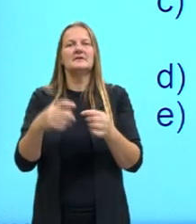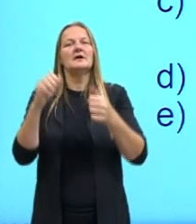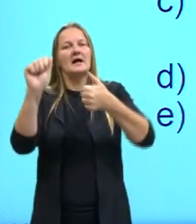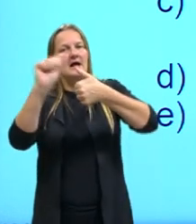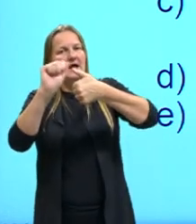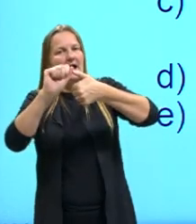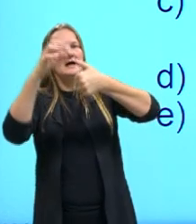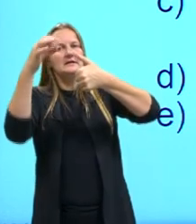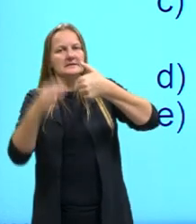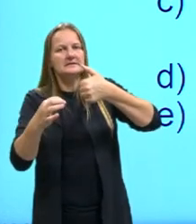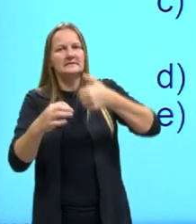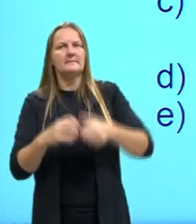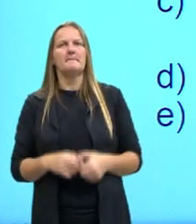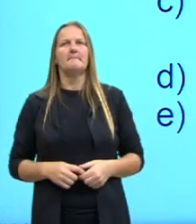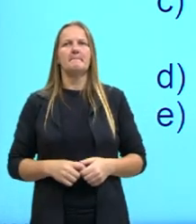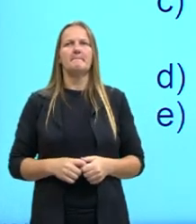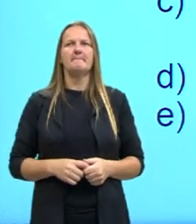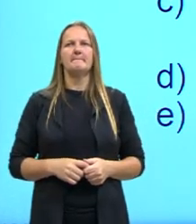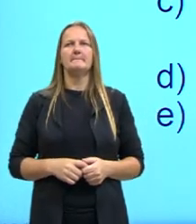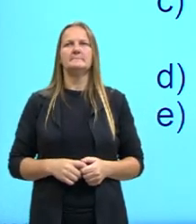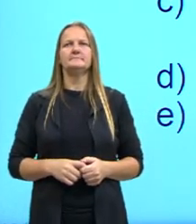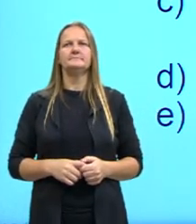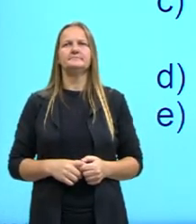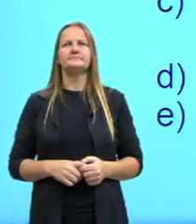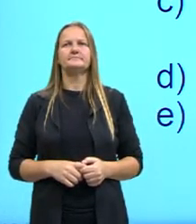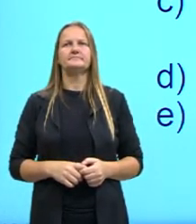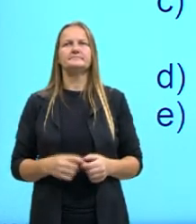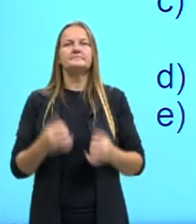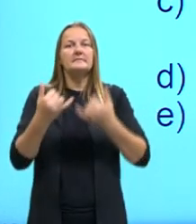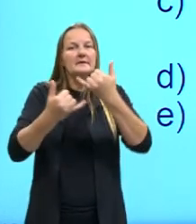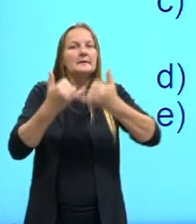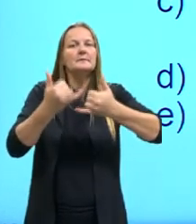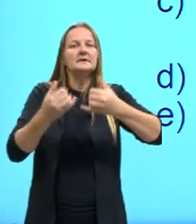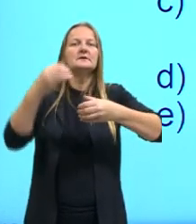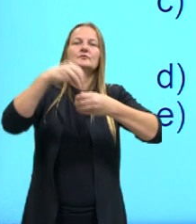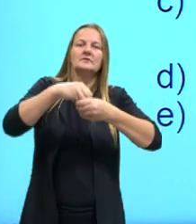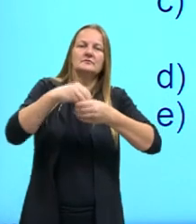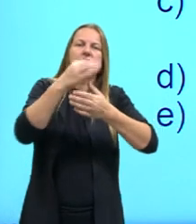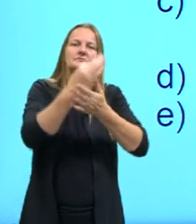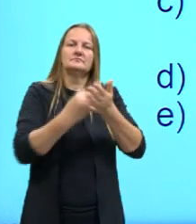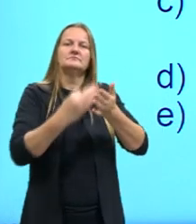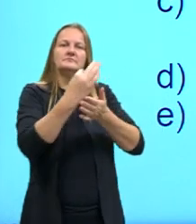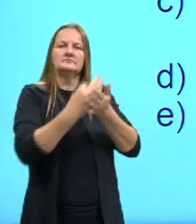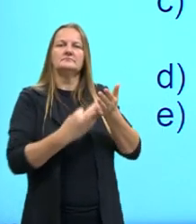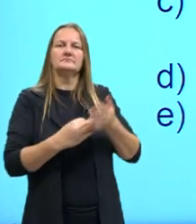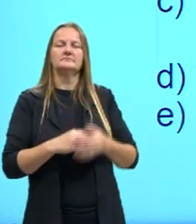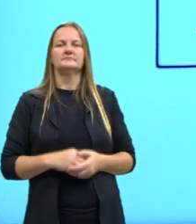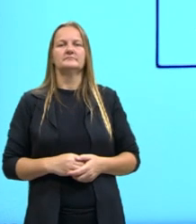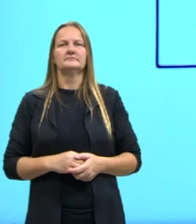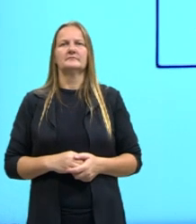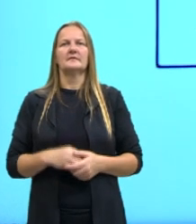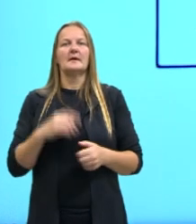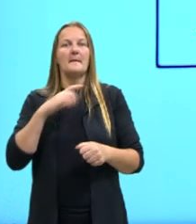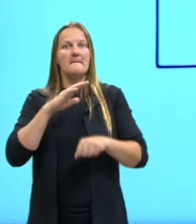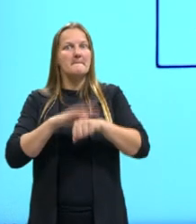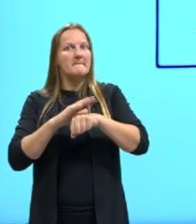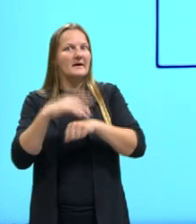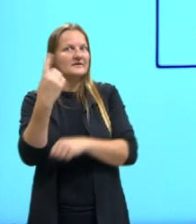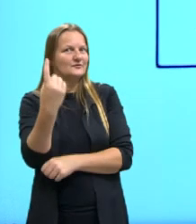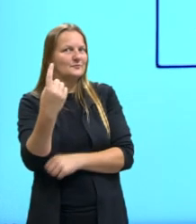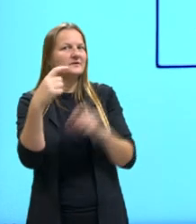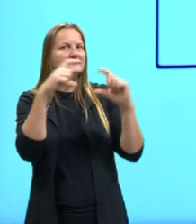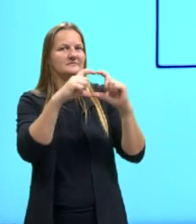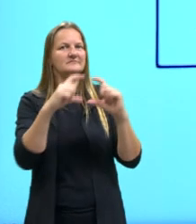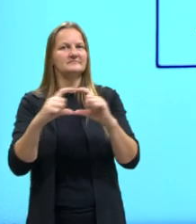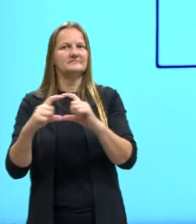resposta correta e é isso que ele vai trazer para brincar nessa questão e eu tenho mais uma para trabalhar com